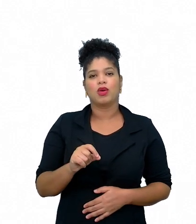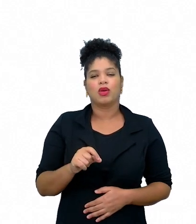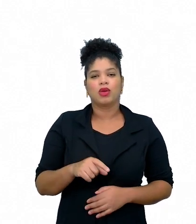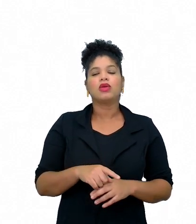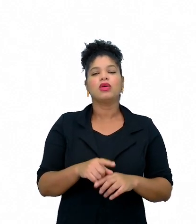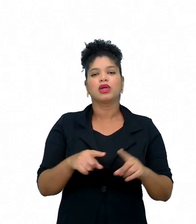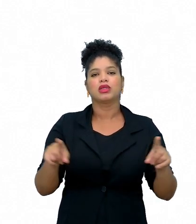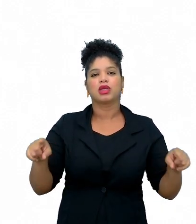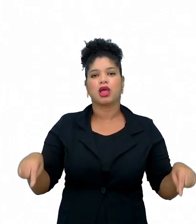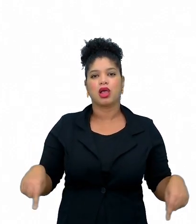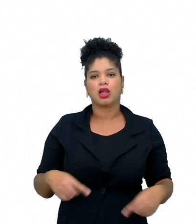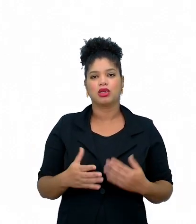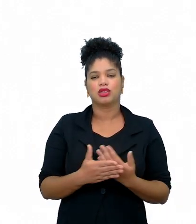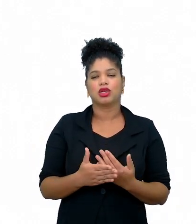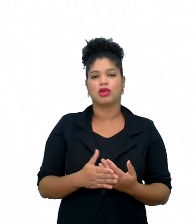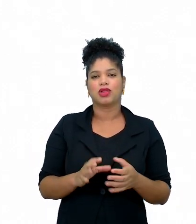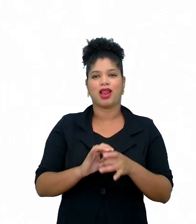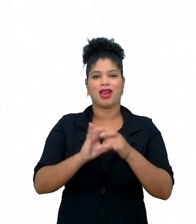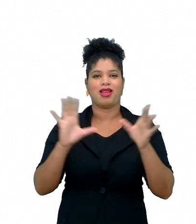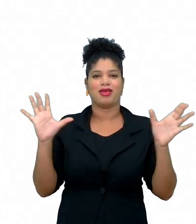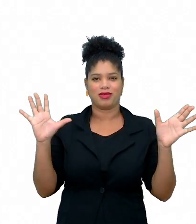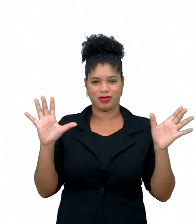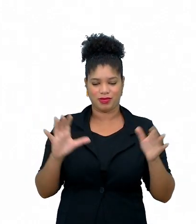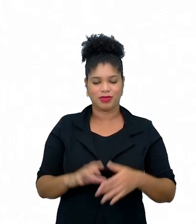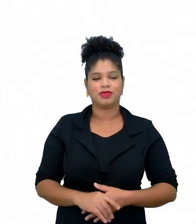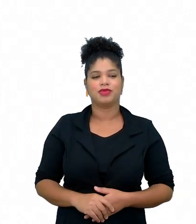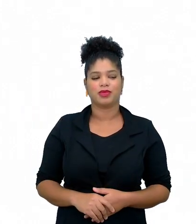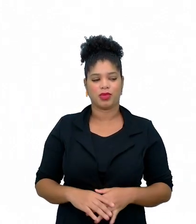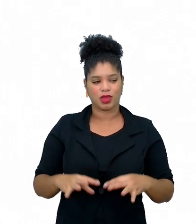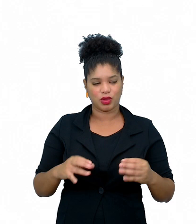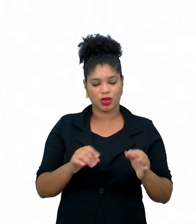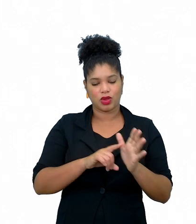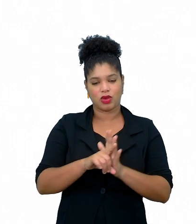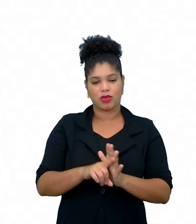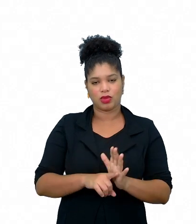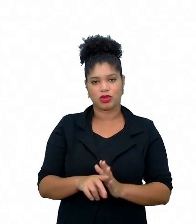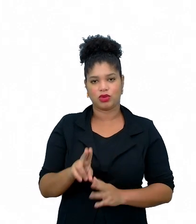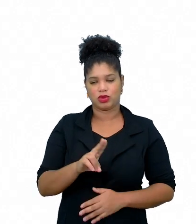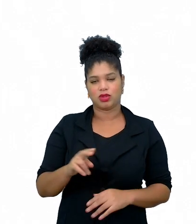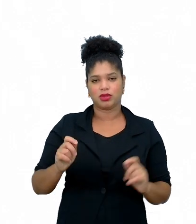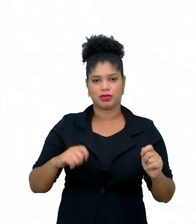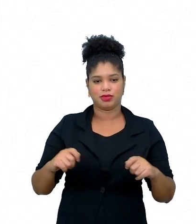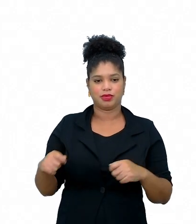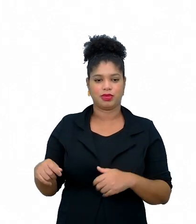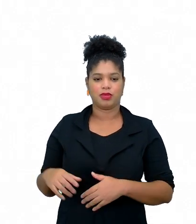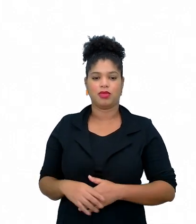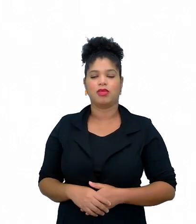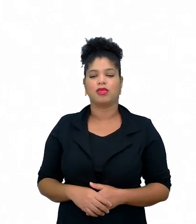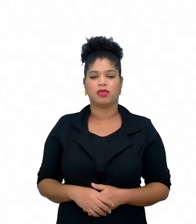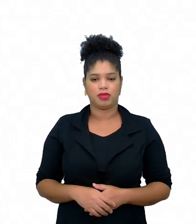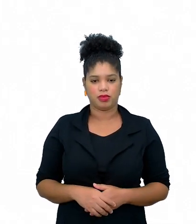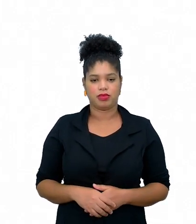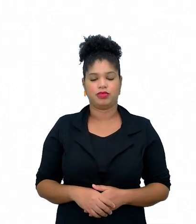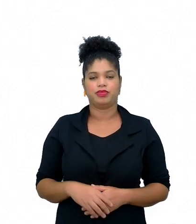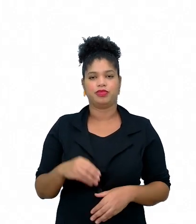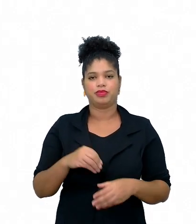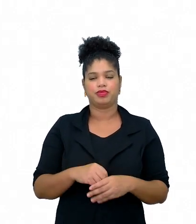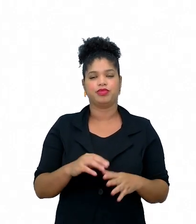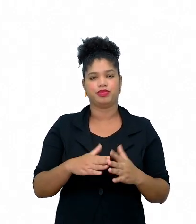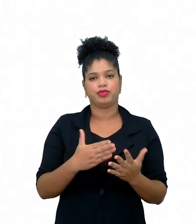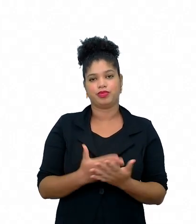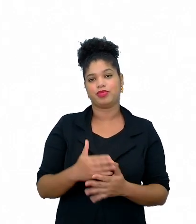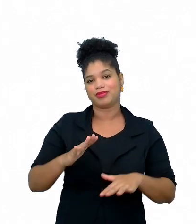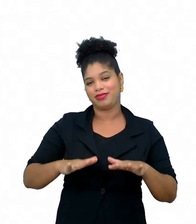né, descoberta, e com a colaboração de todos, ela é bastante utilizada. Então, de repente, na sua escola,